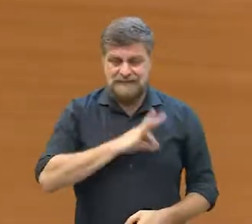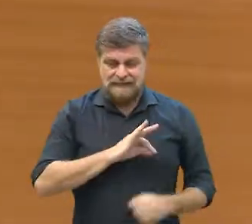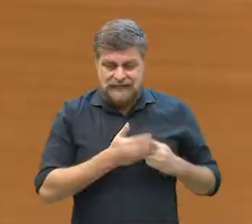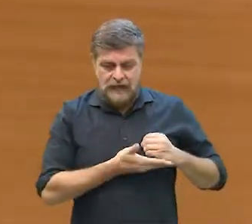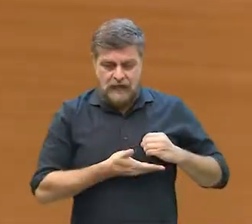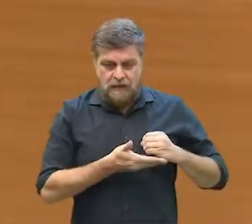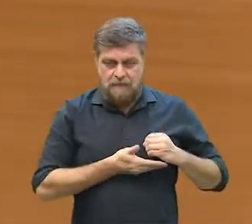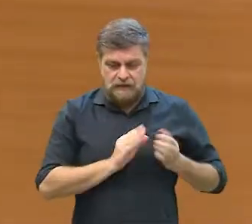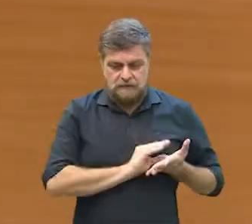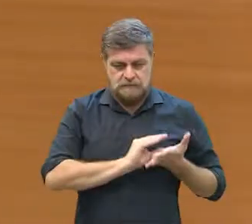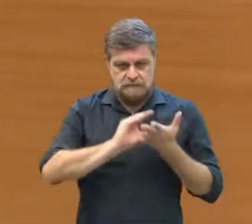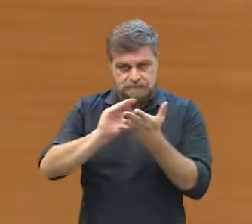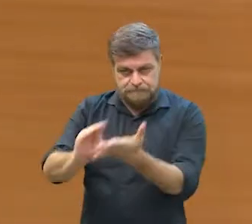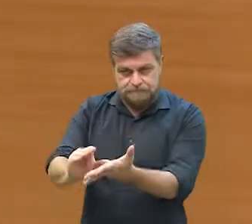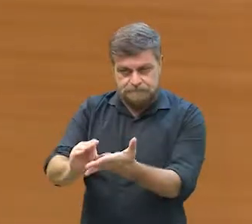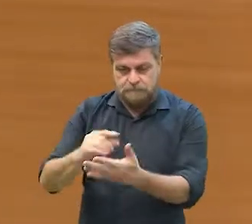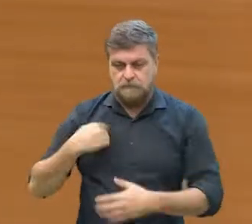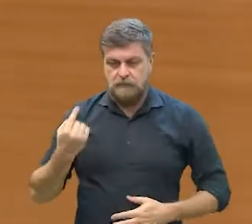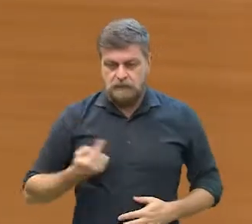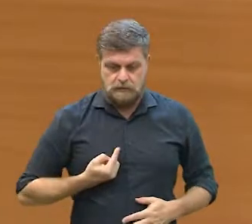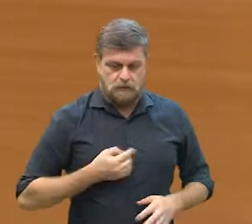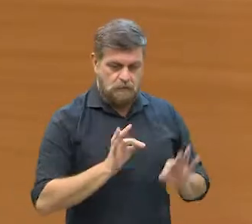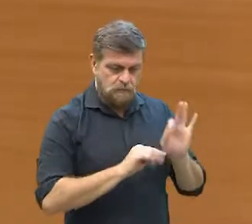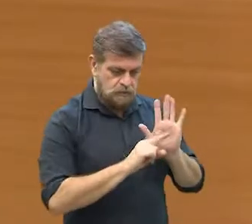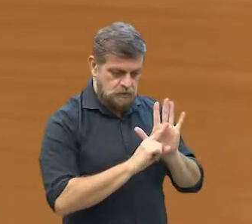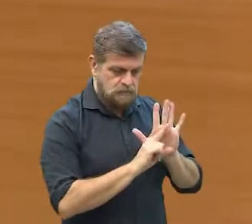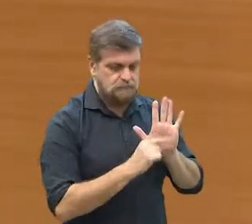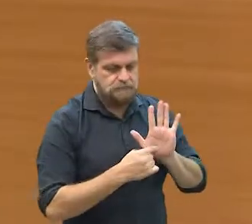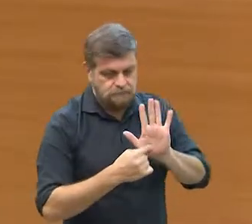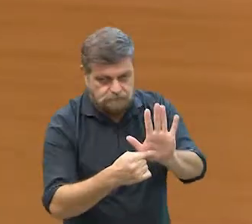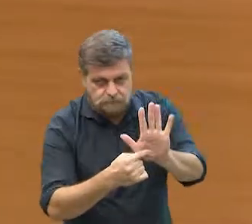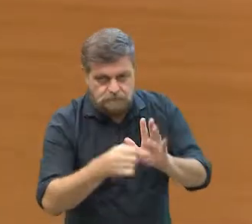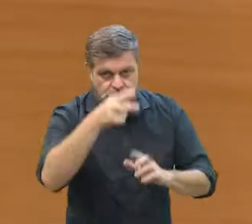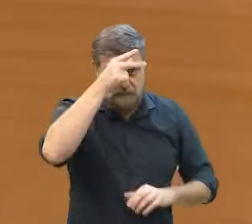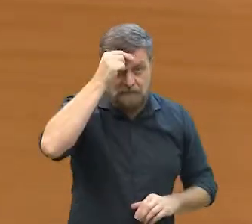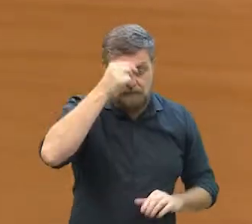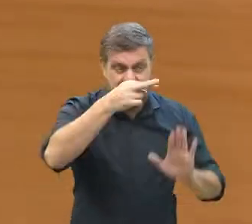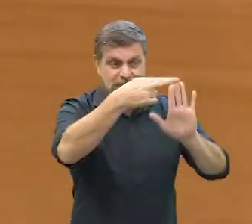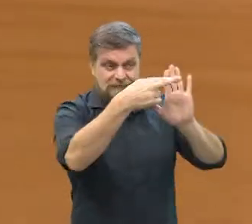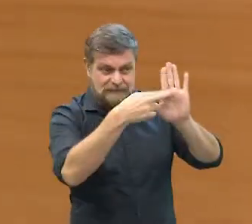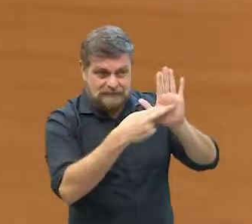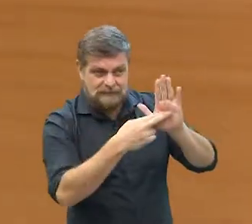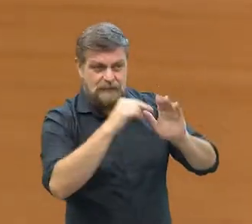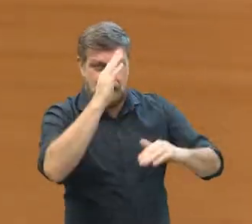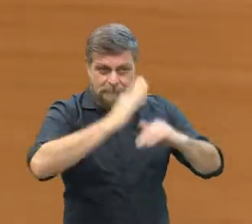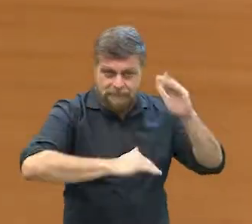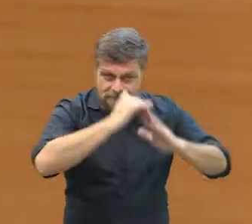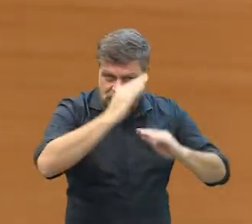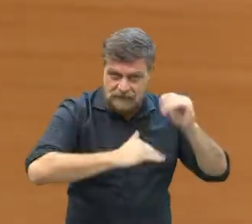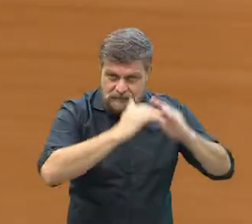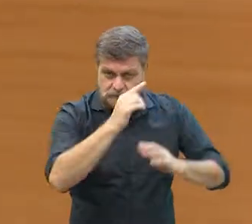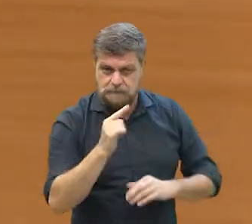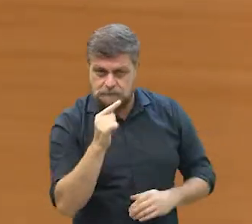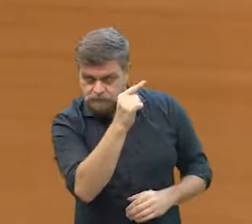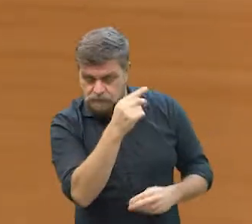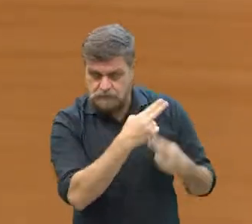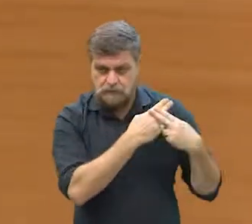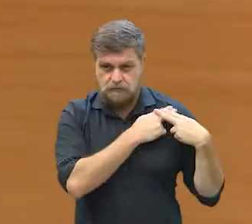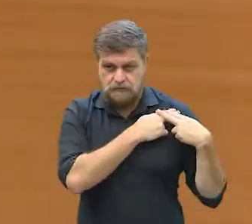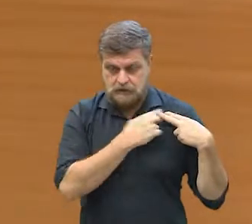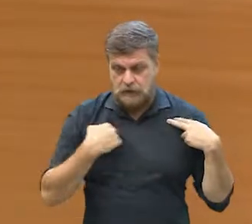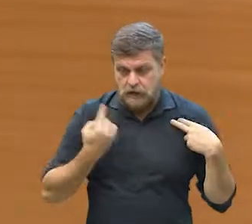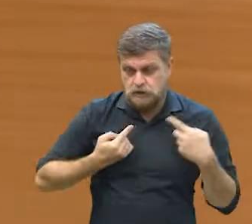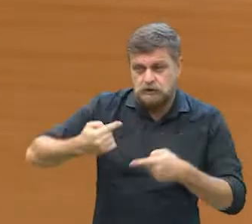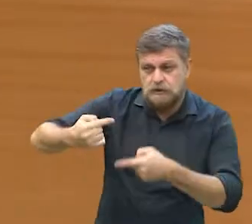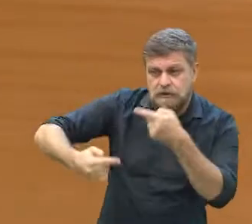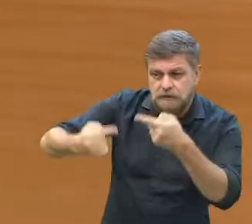básica. Então, nós estamos, né? Apresentei o projeto para que o Legislativo tome a iniciativa de criar o programa e, ao mesmo tempo, que a gente